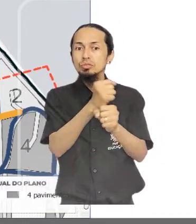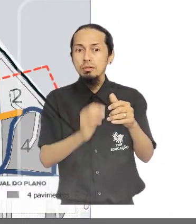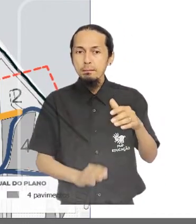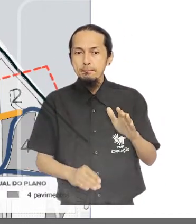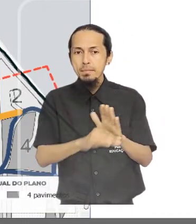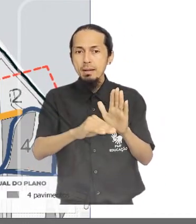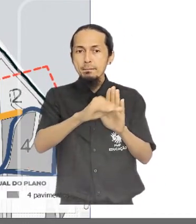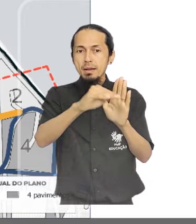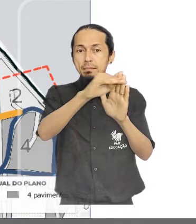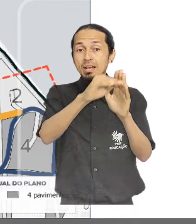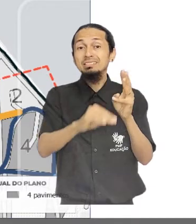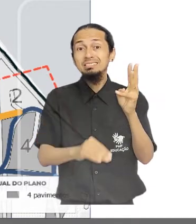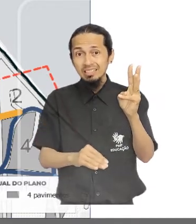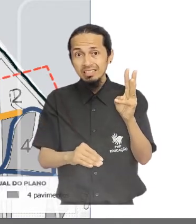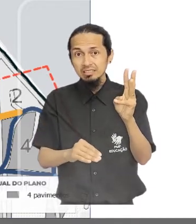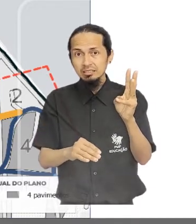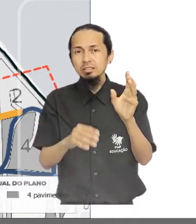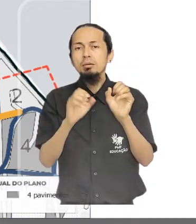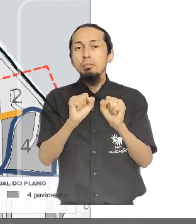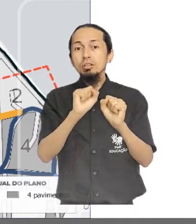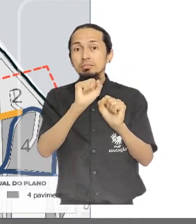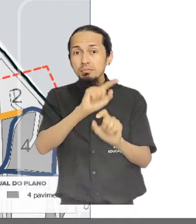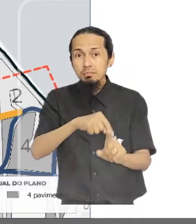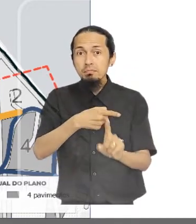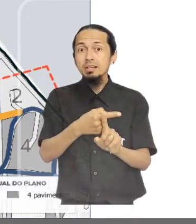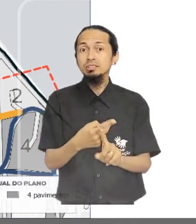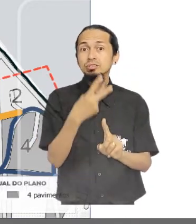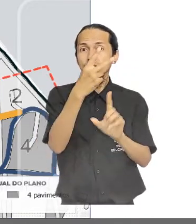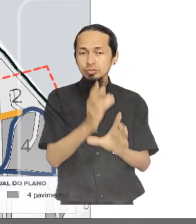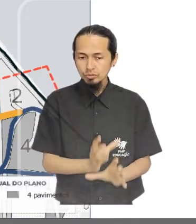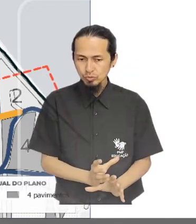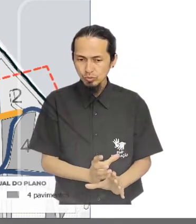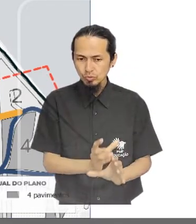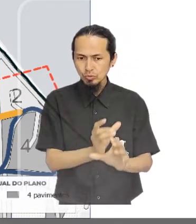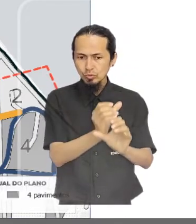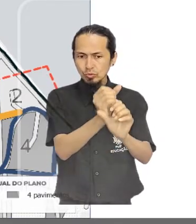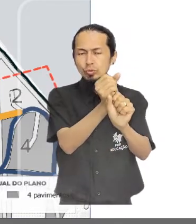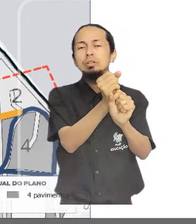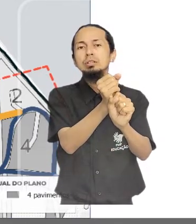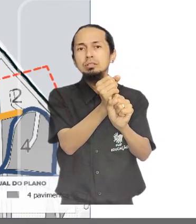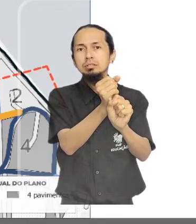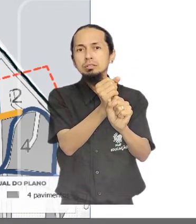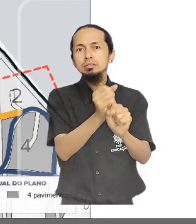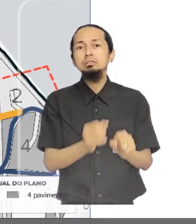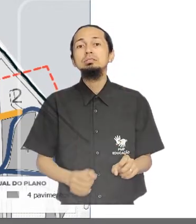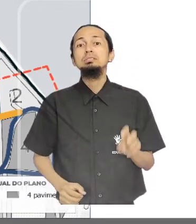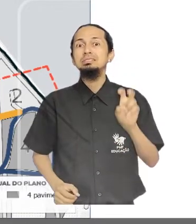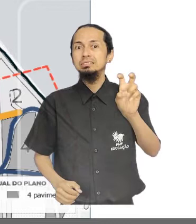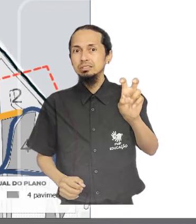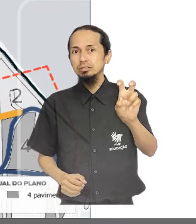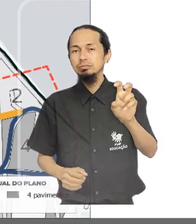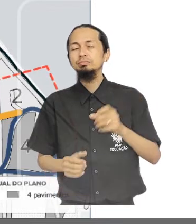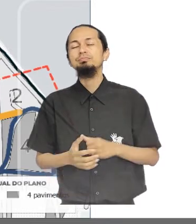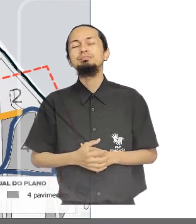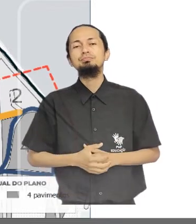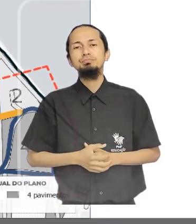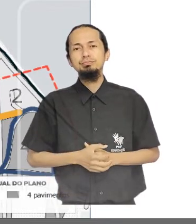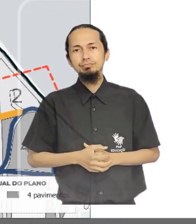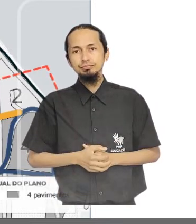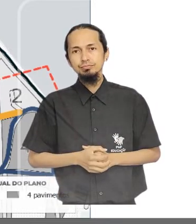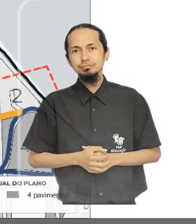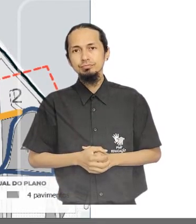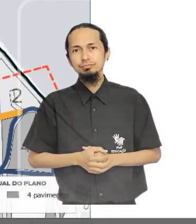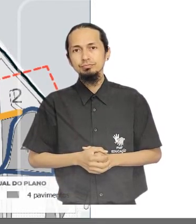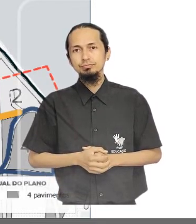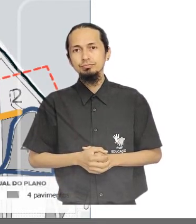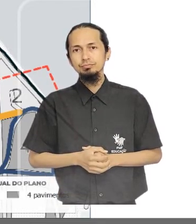de no máximo três pavimentos poderão receber até dois pavimentos, mediante outorga onerosa, totalizando a altura máxima de